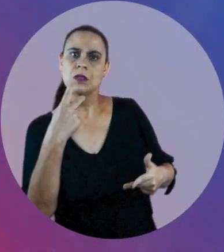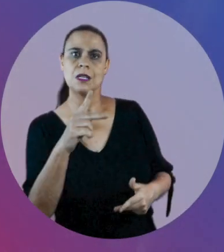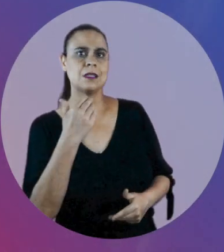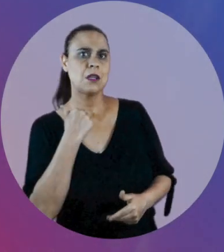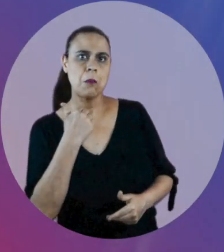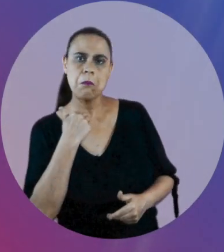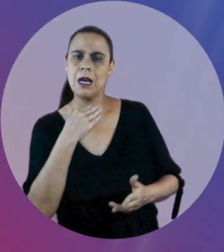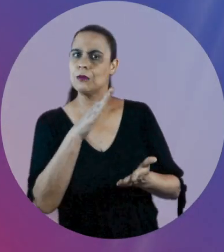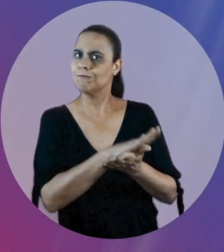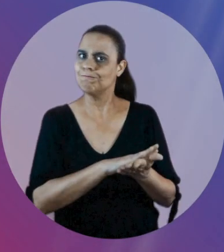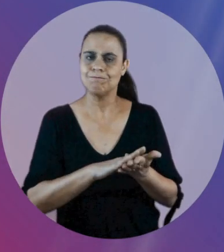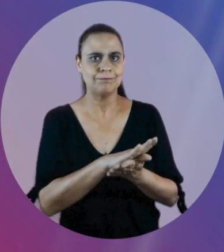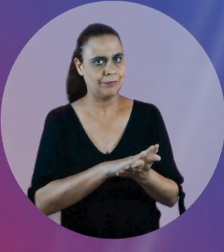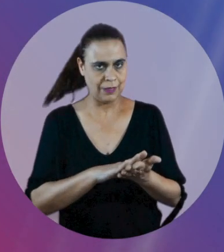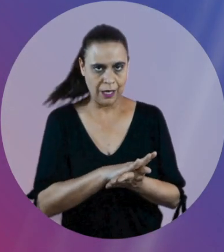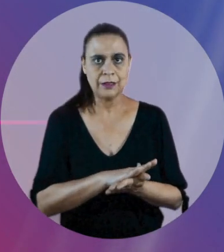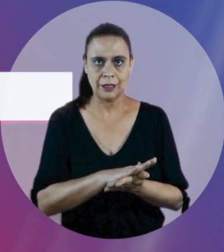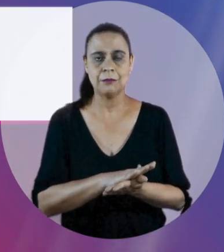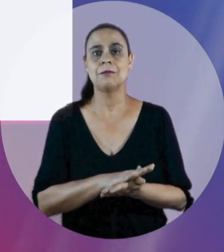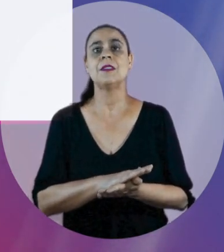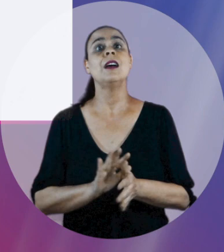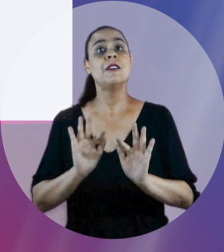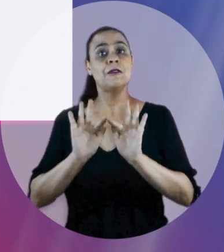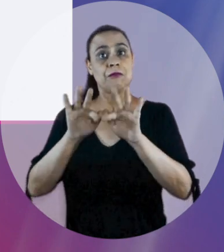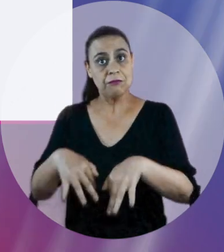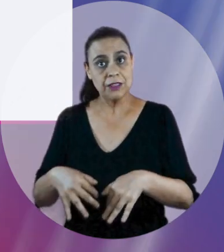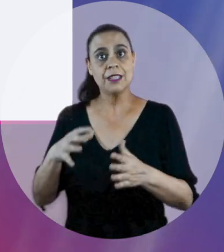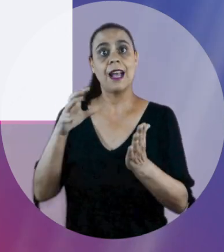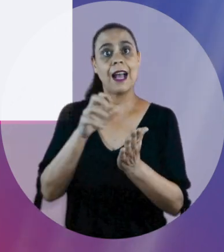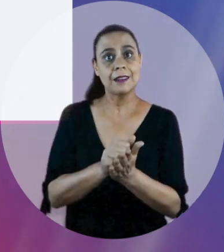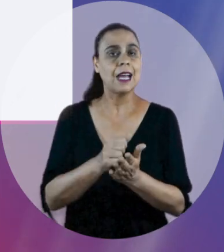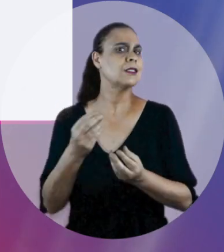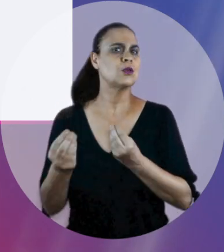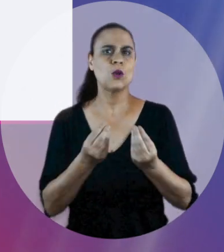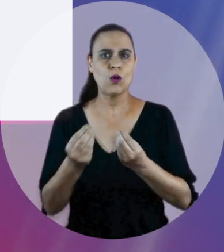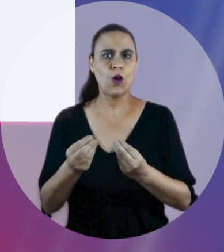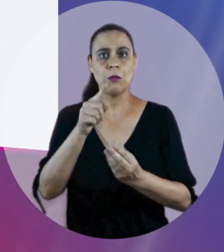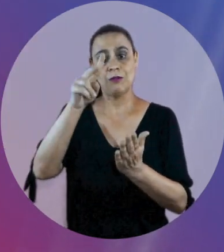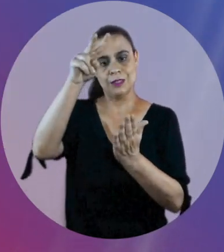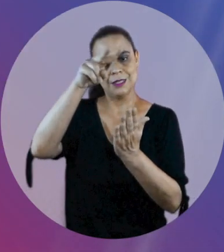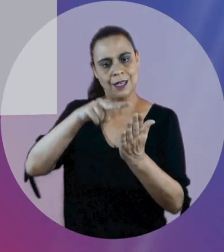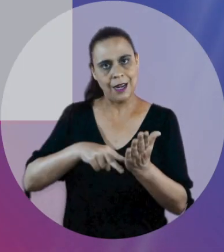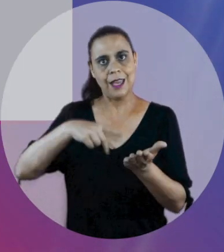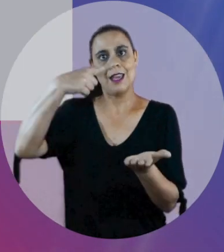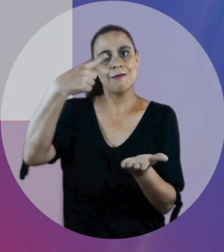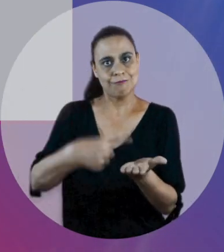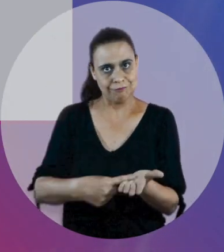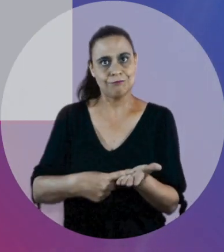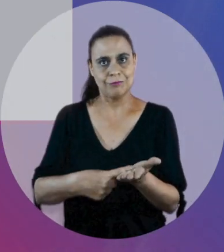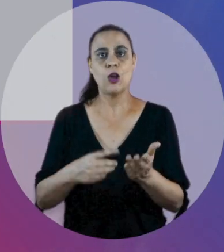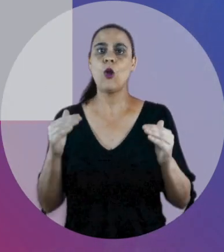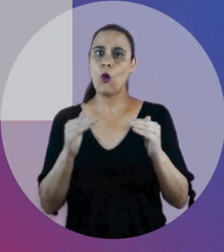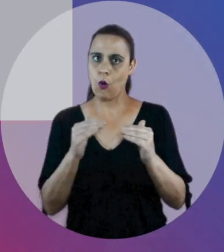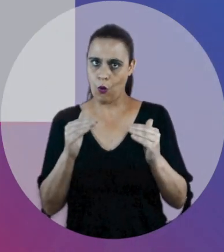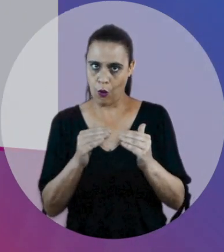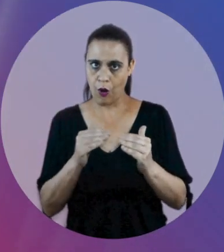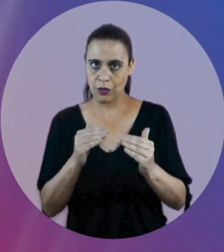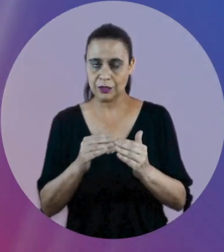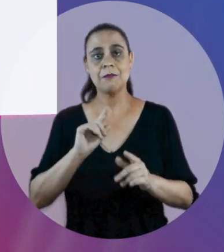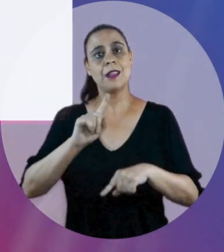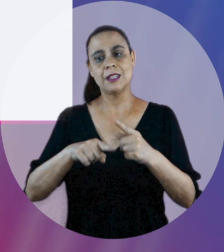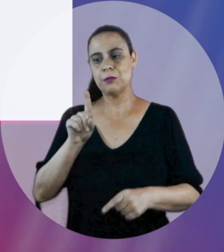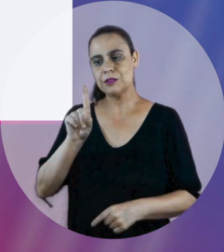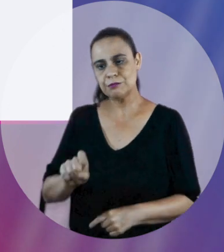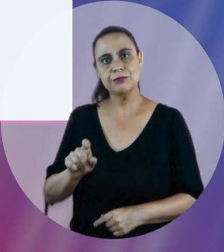fazer movimentações financeiras. Para finalizar o cadastro, você deverá ler e concordar com os termos de uso e